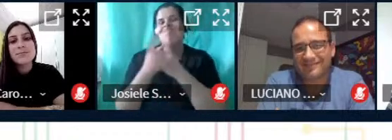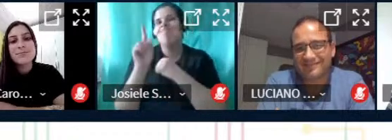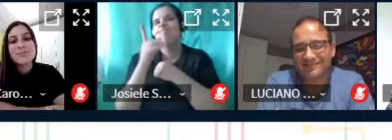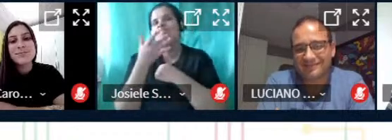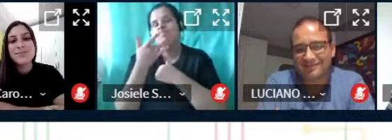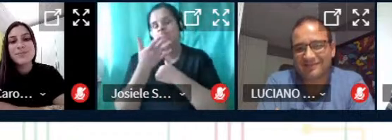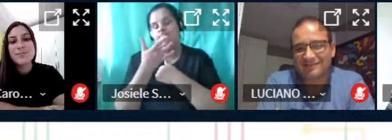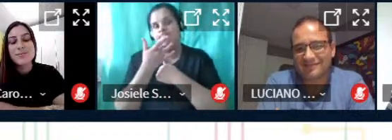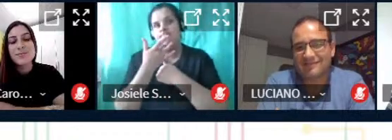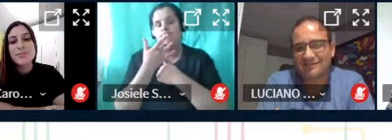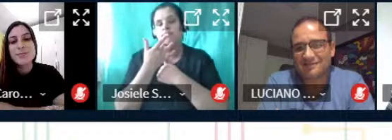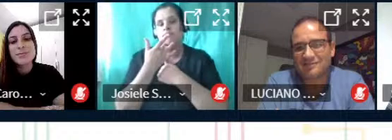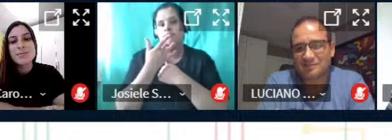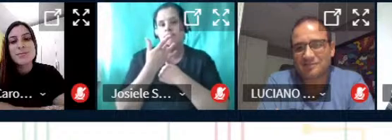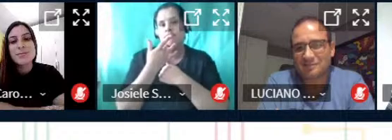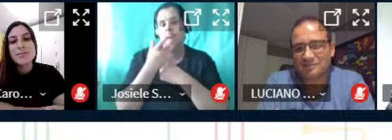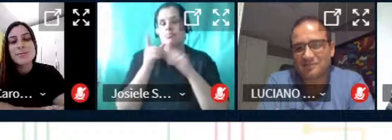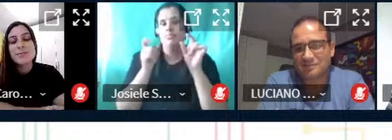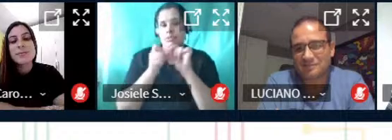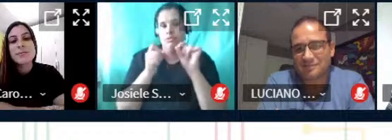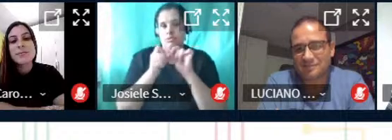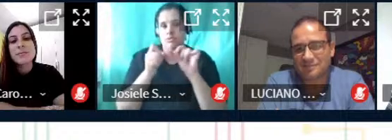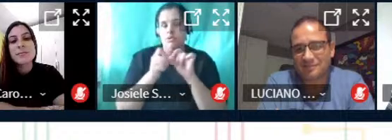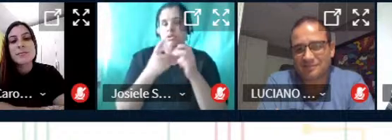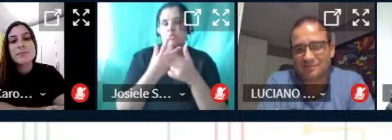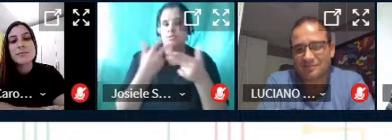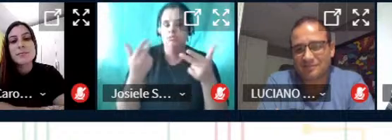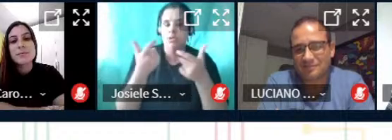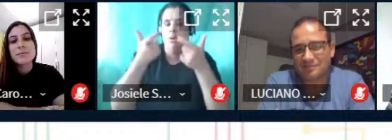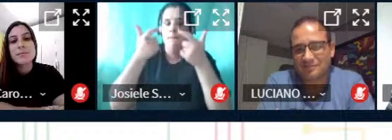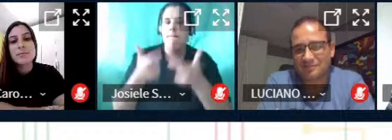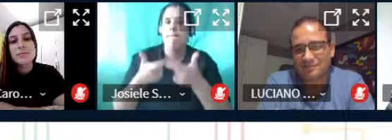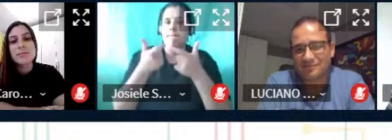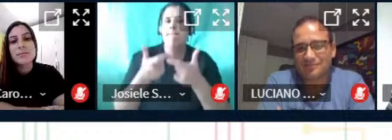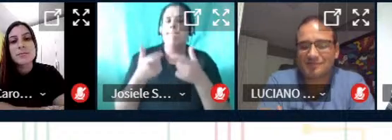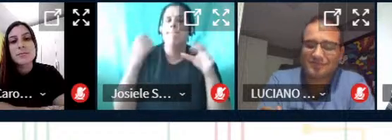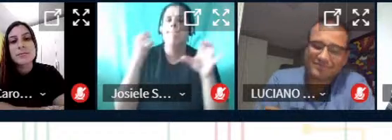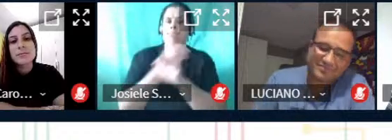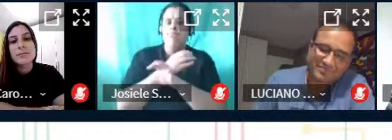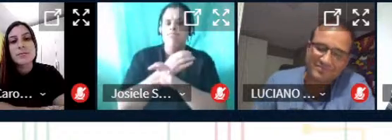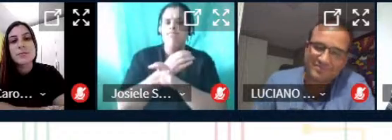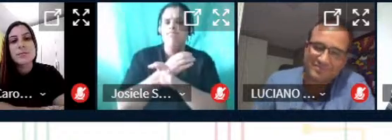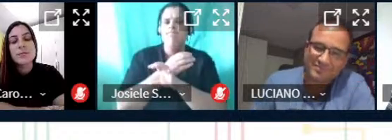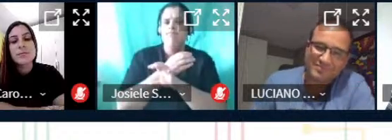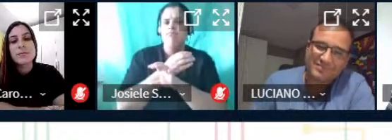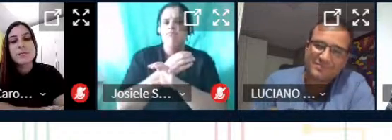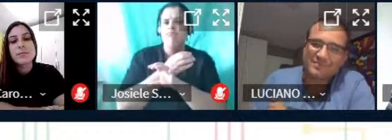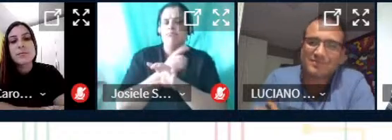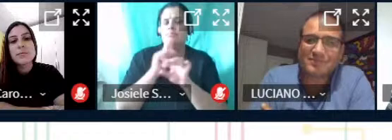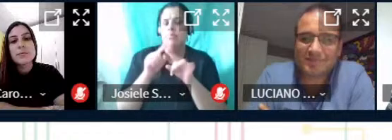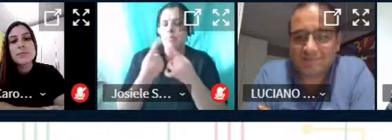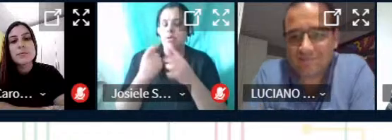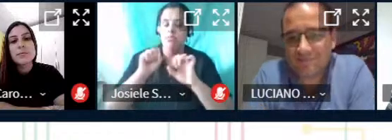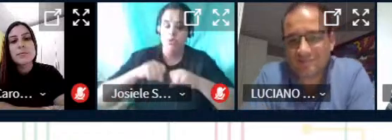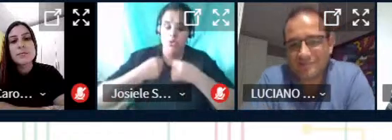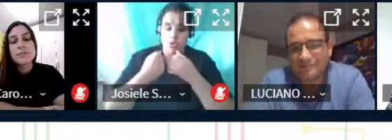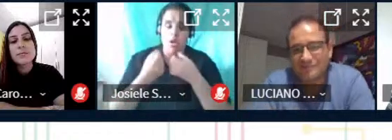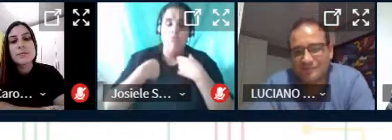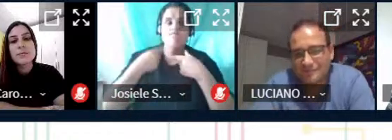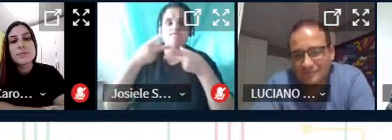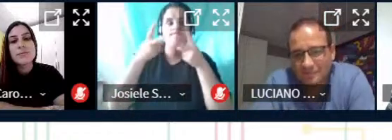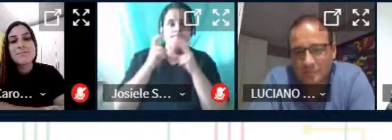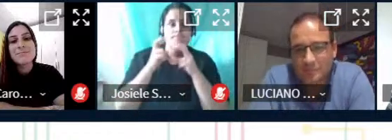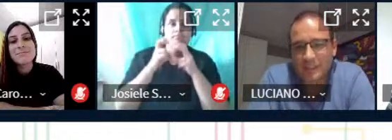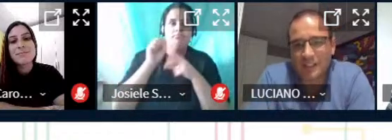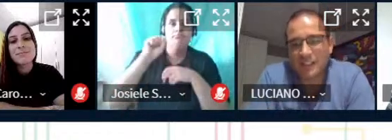muito não é? em termos de realizarmos a coisa no espaço de forma concreta e tudo mais mas os esforços pelo que eu percebo